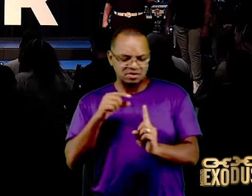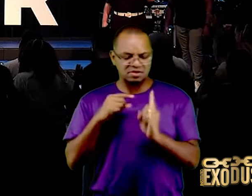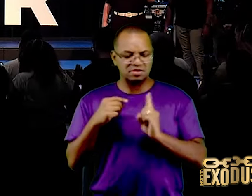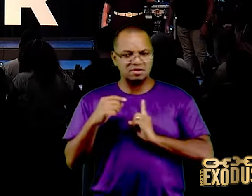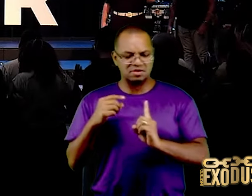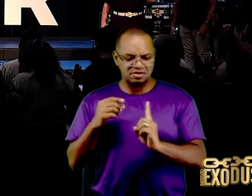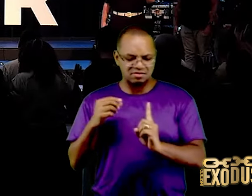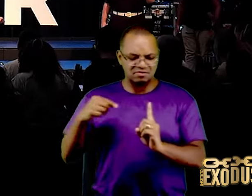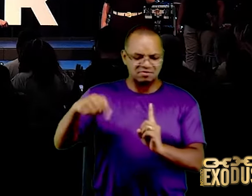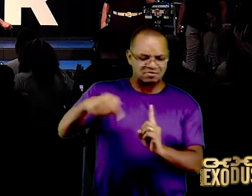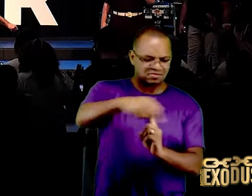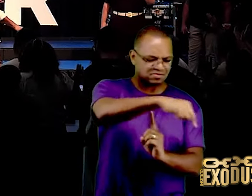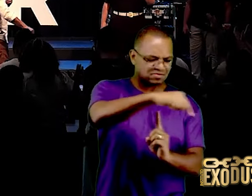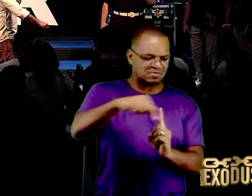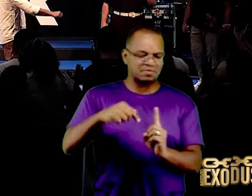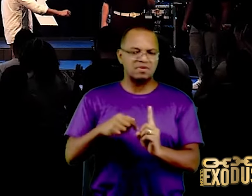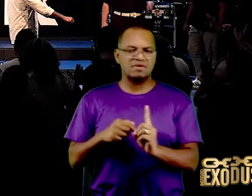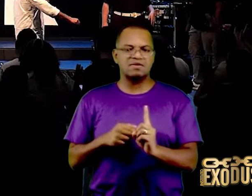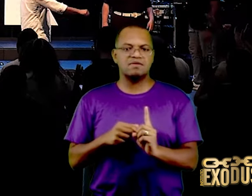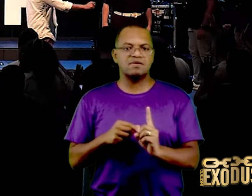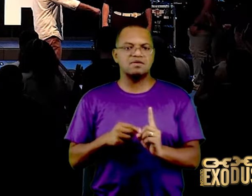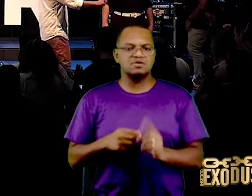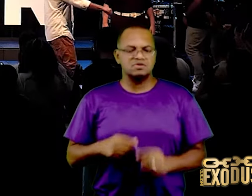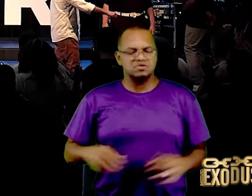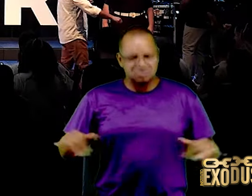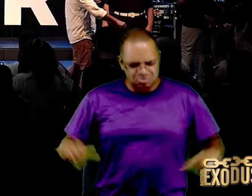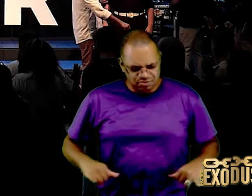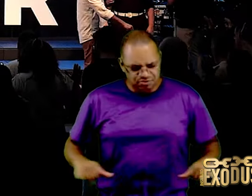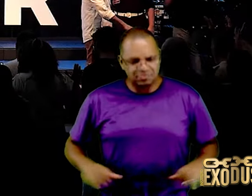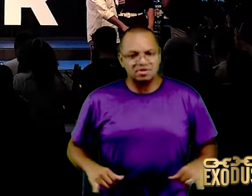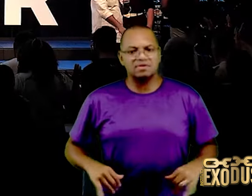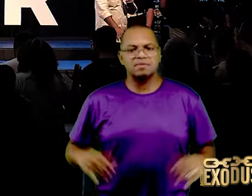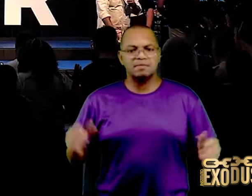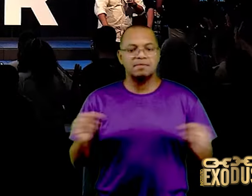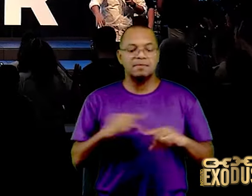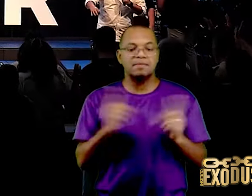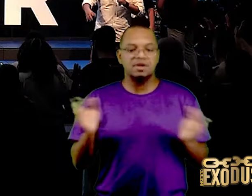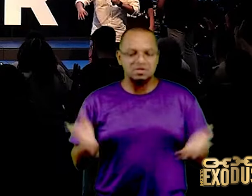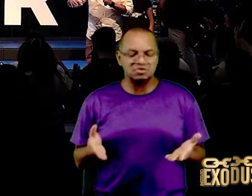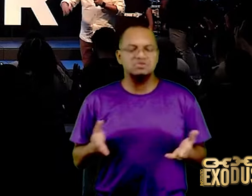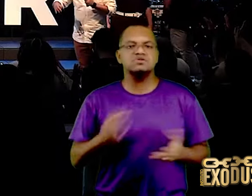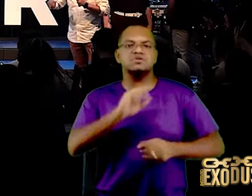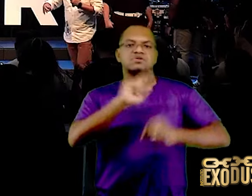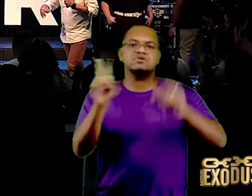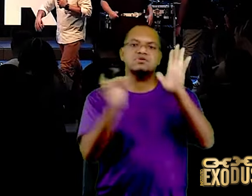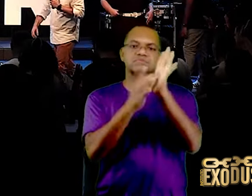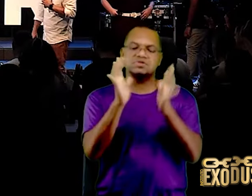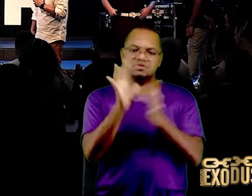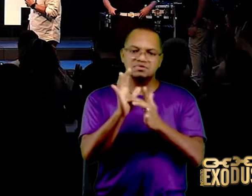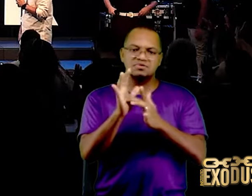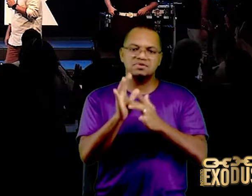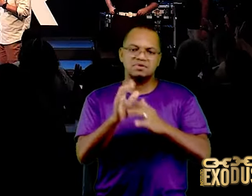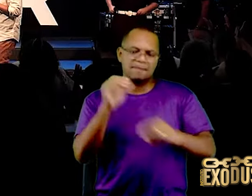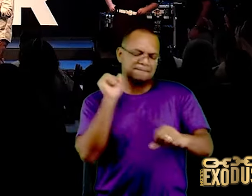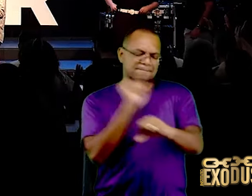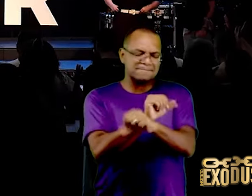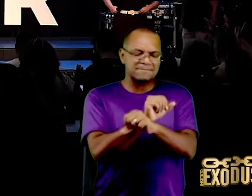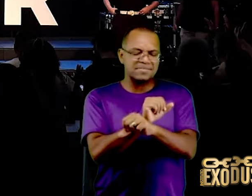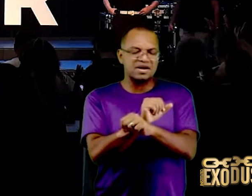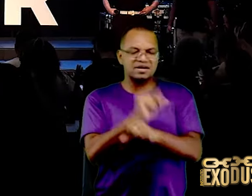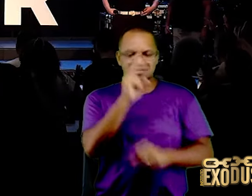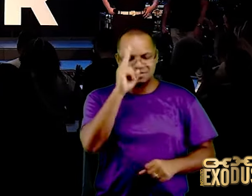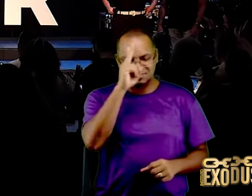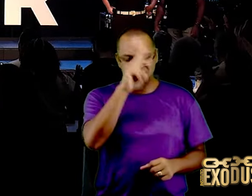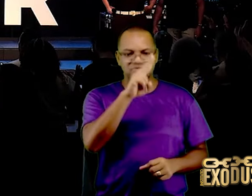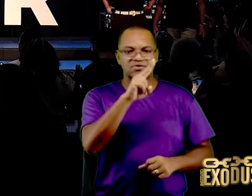fui humilhado, mas hoje em nome de Jesus, eu dou um basta nessa história, eu me